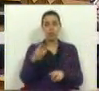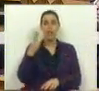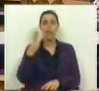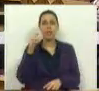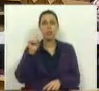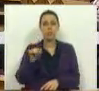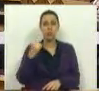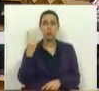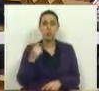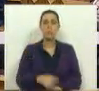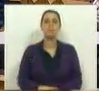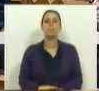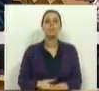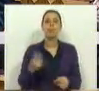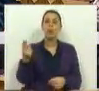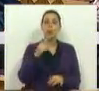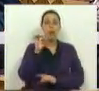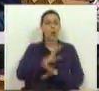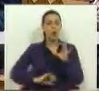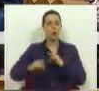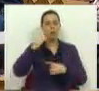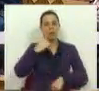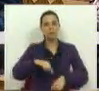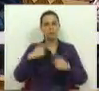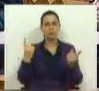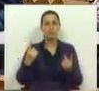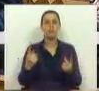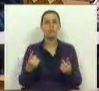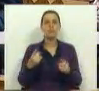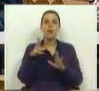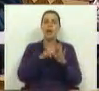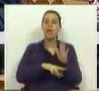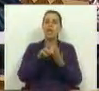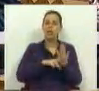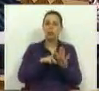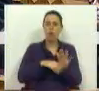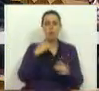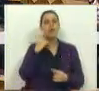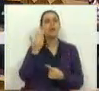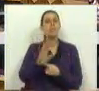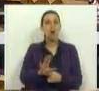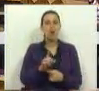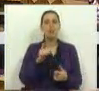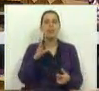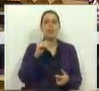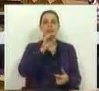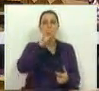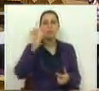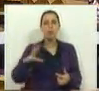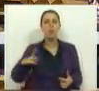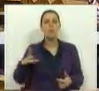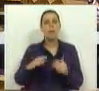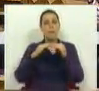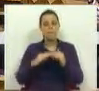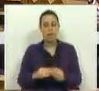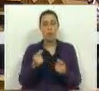3.1. A União Europeia revelou um relatório em que demonstra que os 10% de portugueses